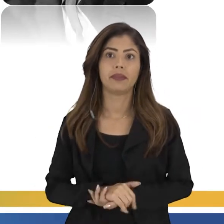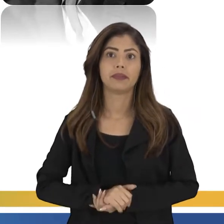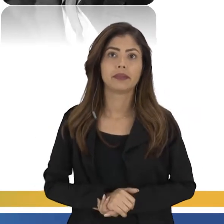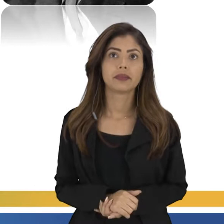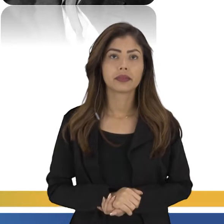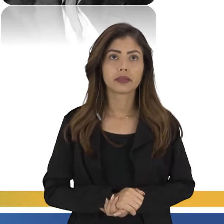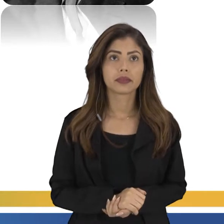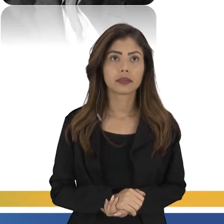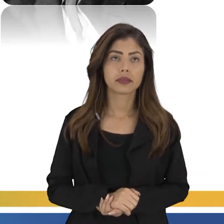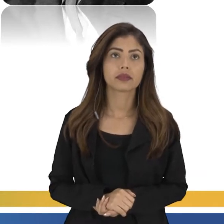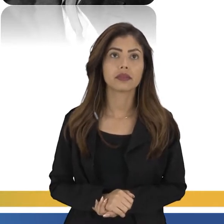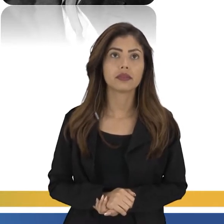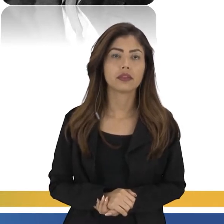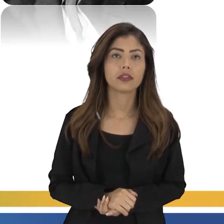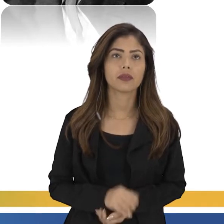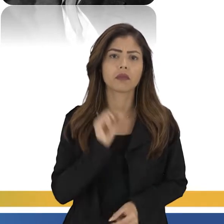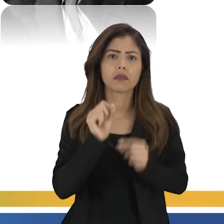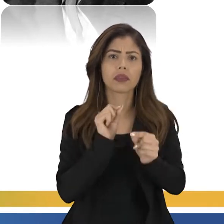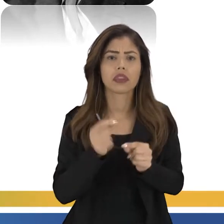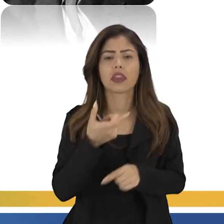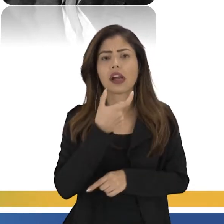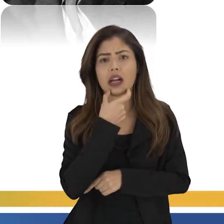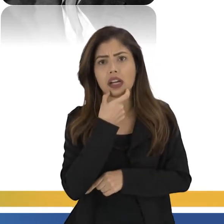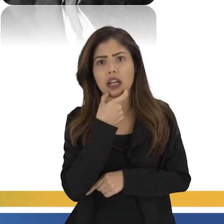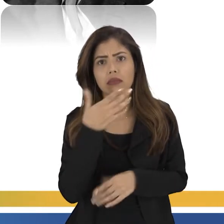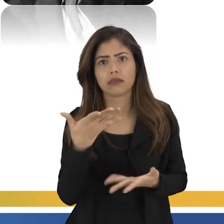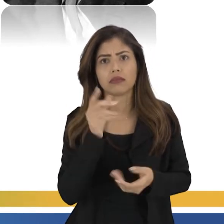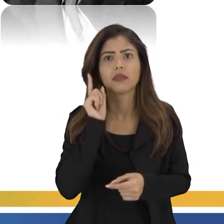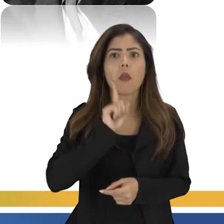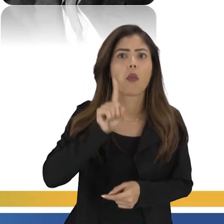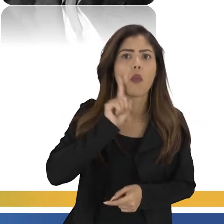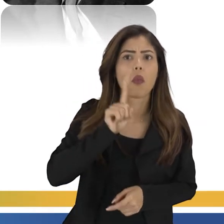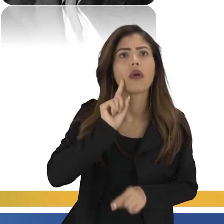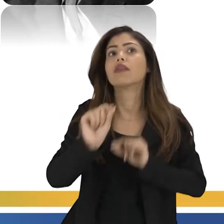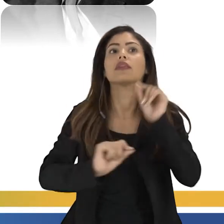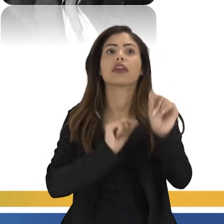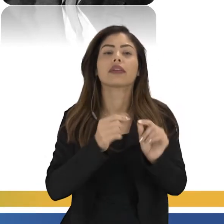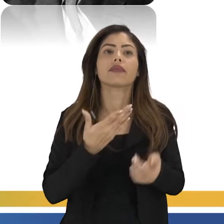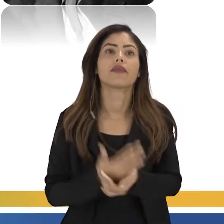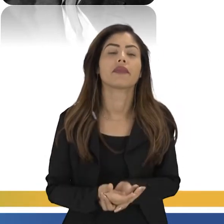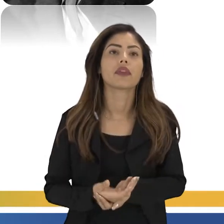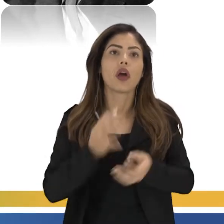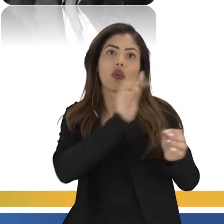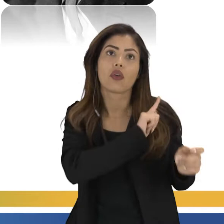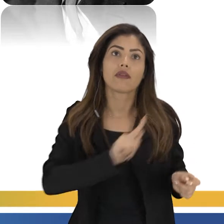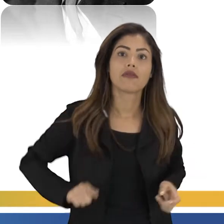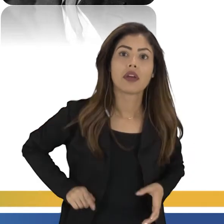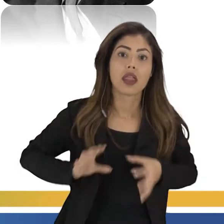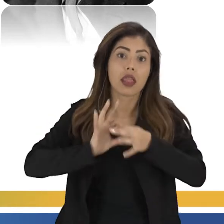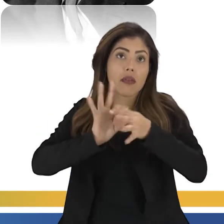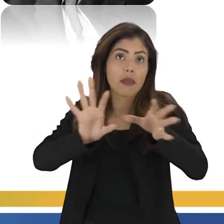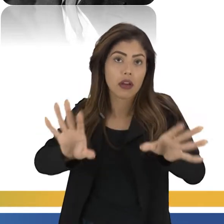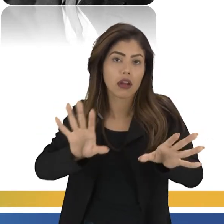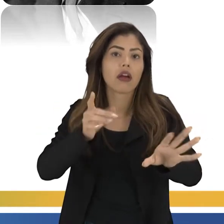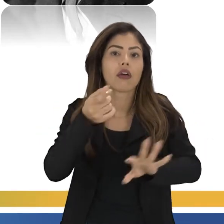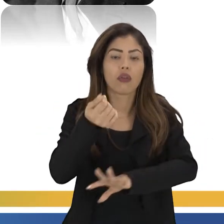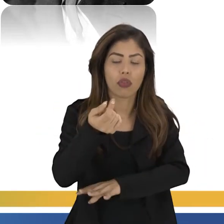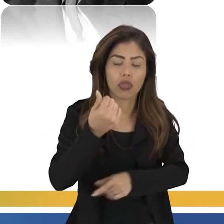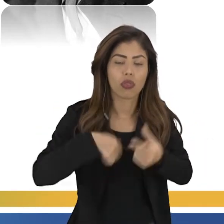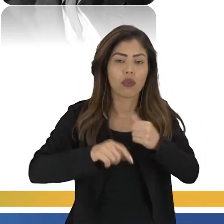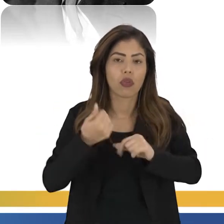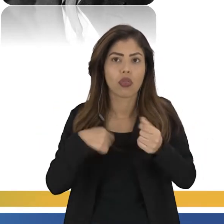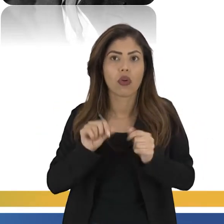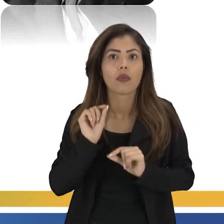O que a gente tem, então, na história dos Estados Unidos? Os governos, eles são liberais, né? O liberalismo econômico,